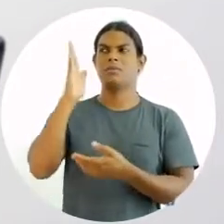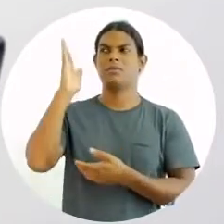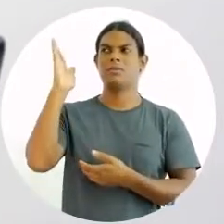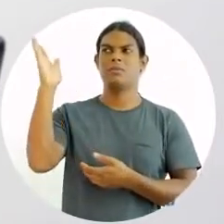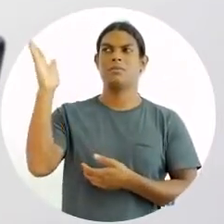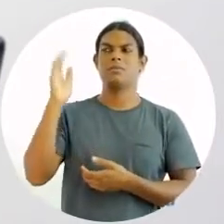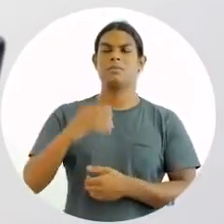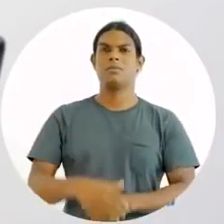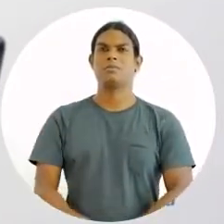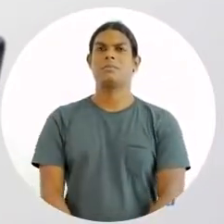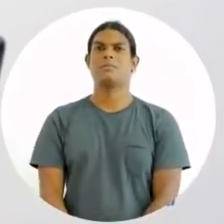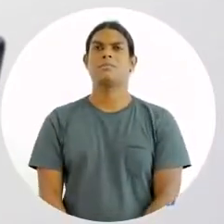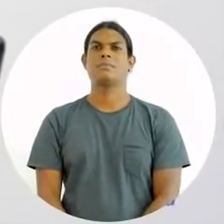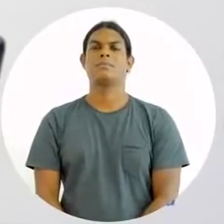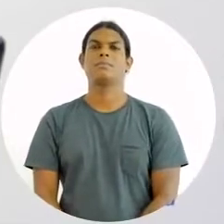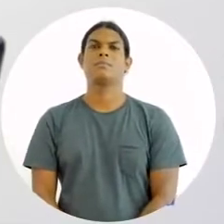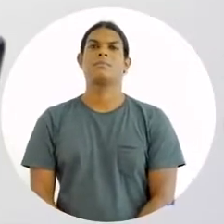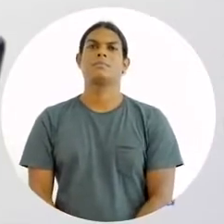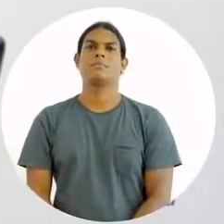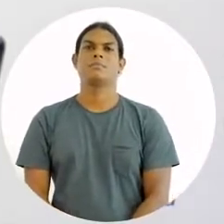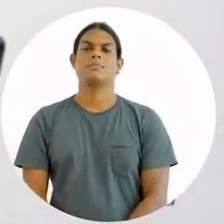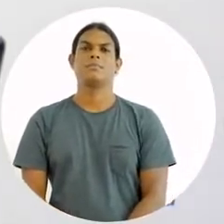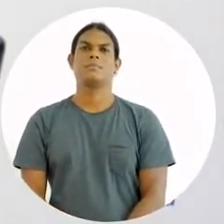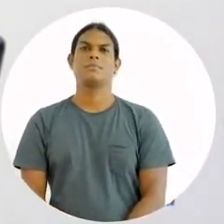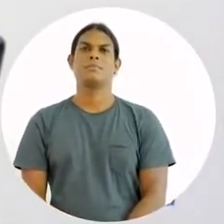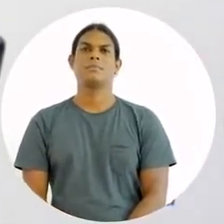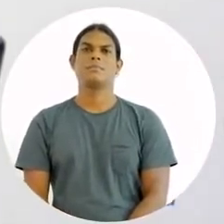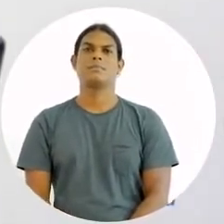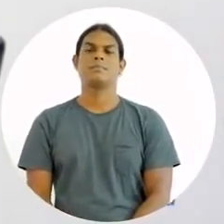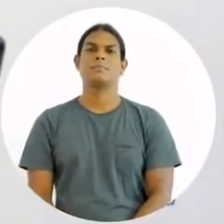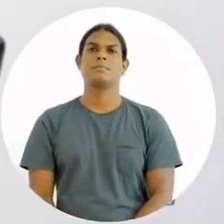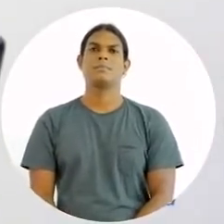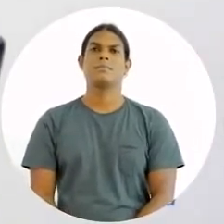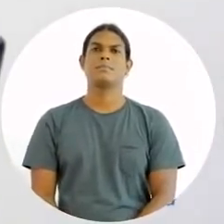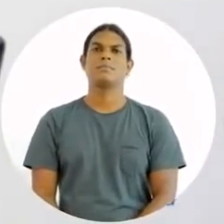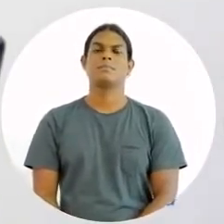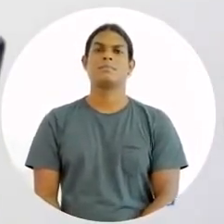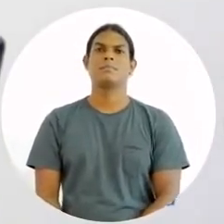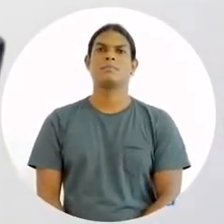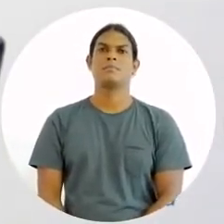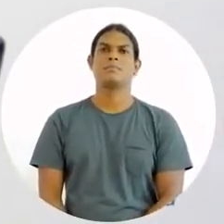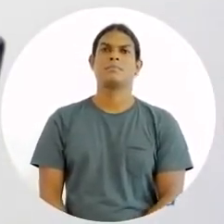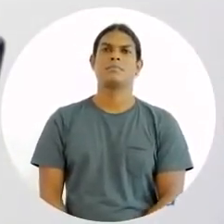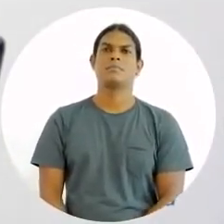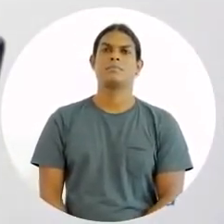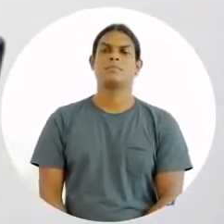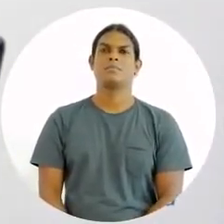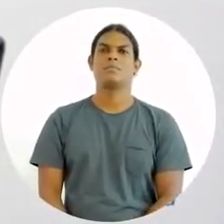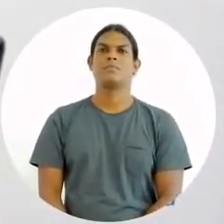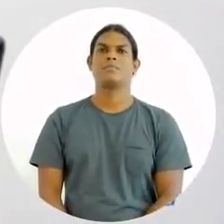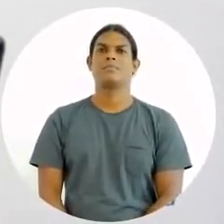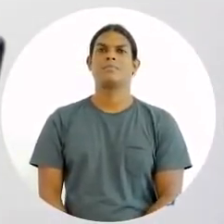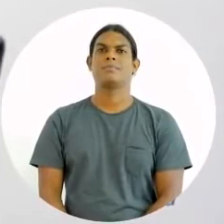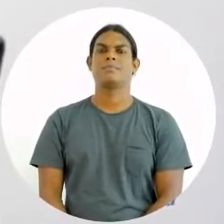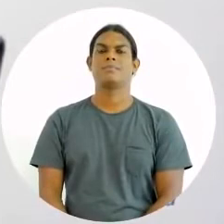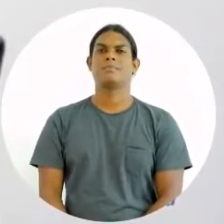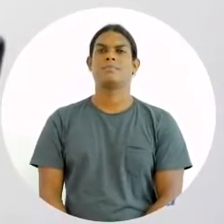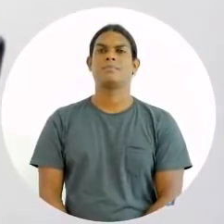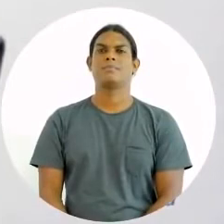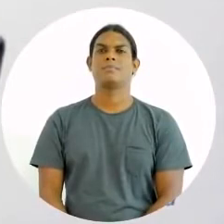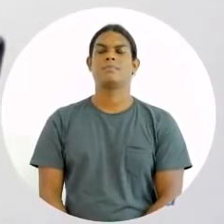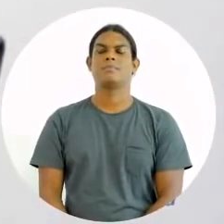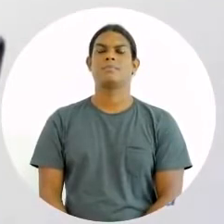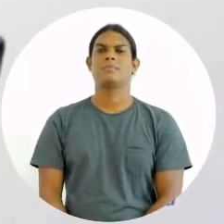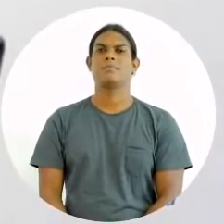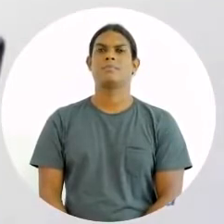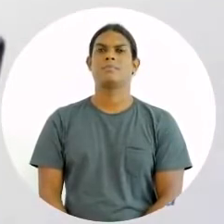processo de agregar pessoas, aplicar pessoas, recompensar pessoas, desenvolver